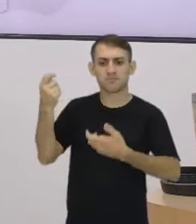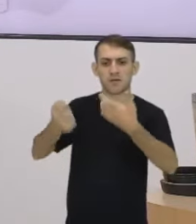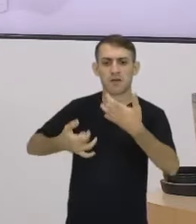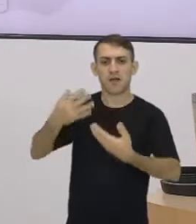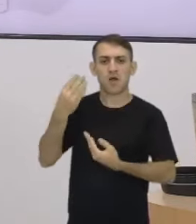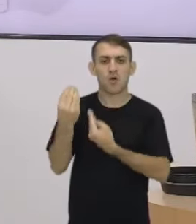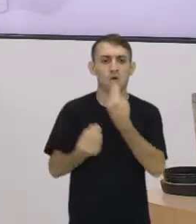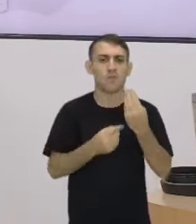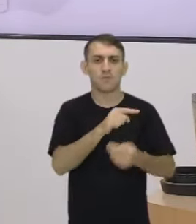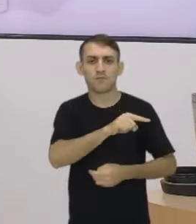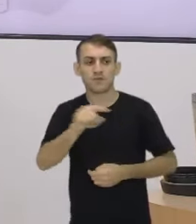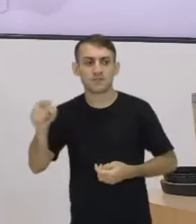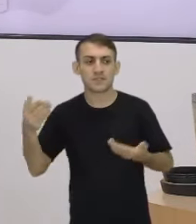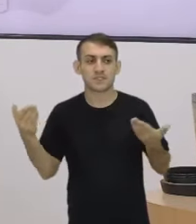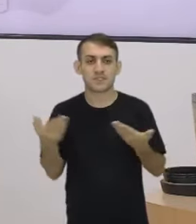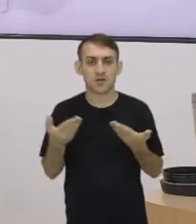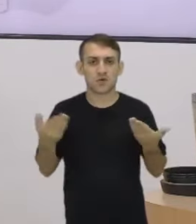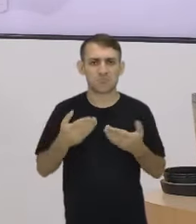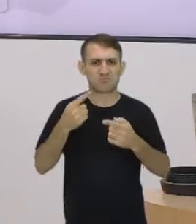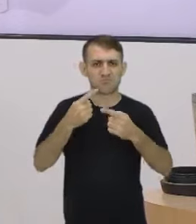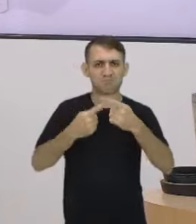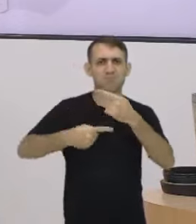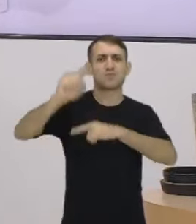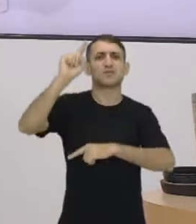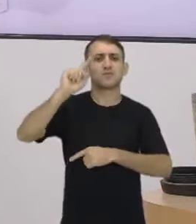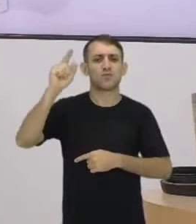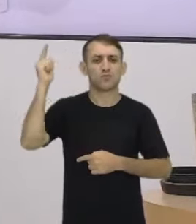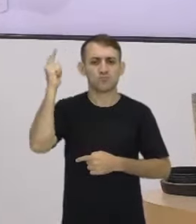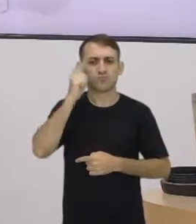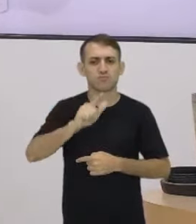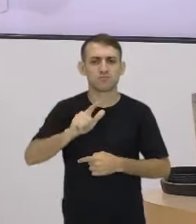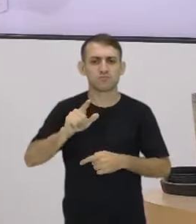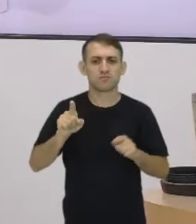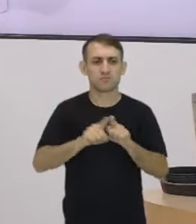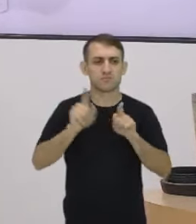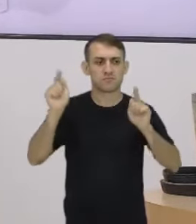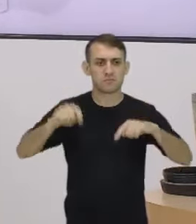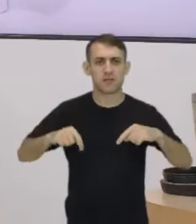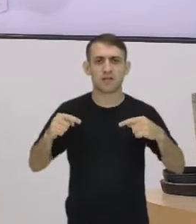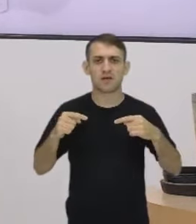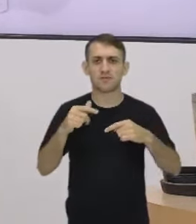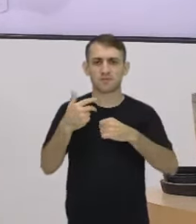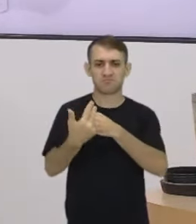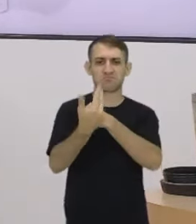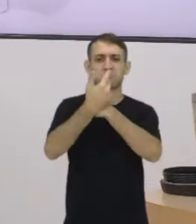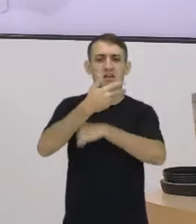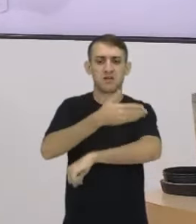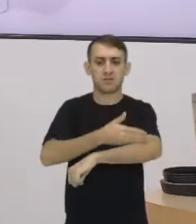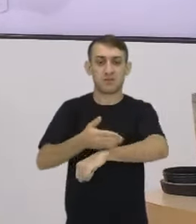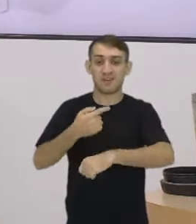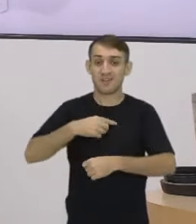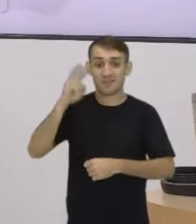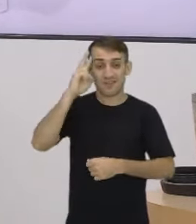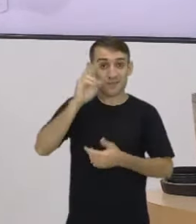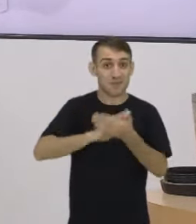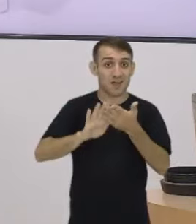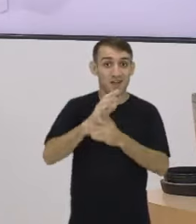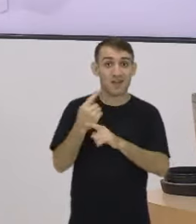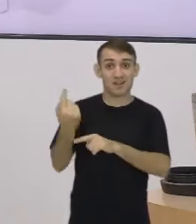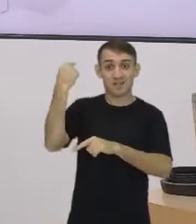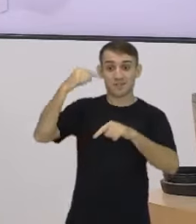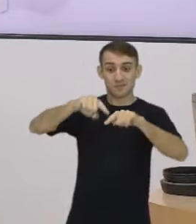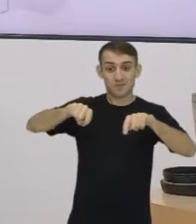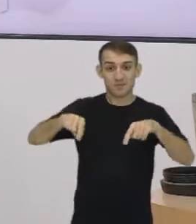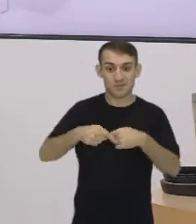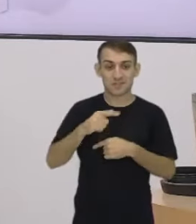como vocês hoje são desenvolvidos, envoltos, né? Se lidam bem com essas câmeras. Eu não lembro de quase ninguém na minha sala, na minha